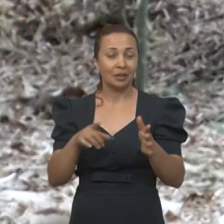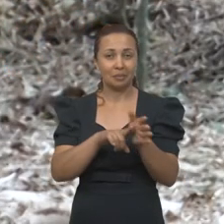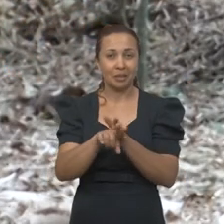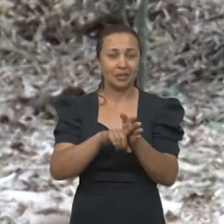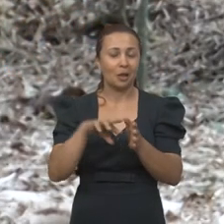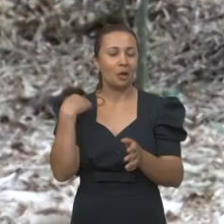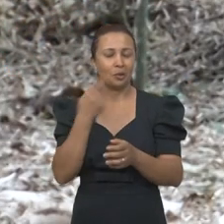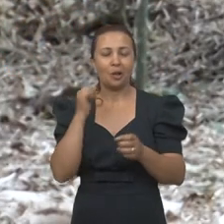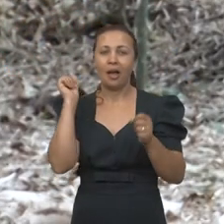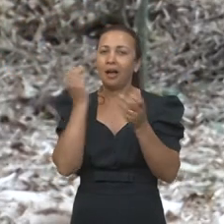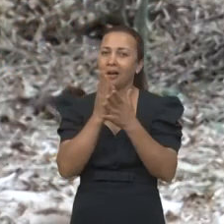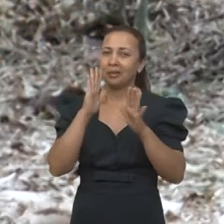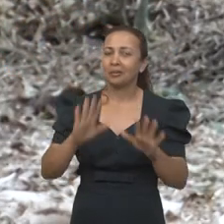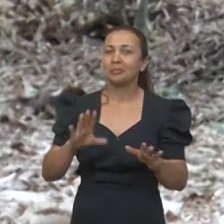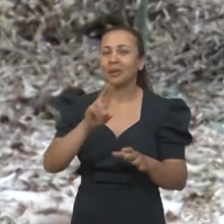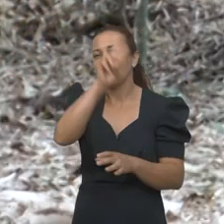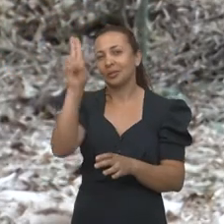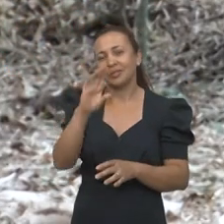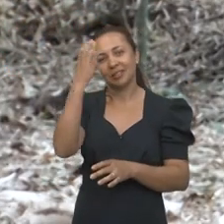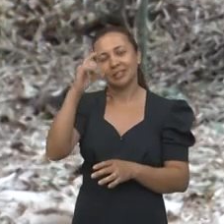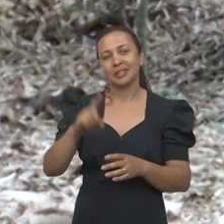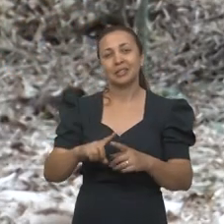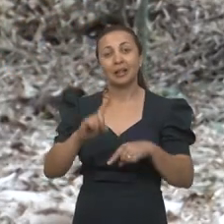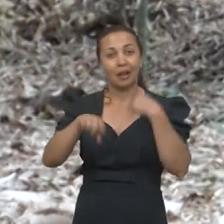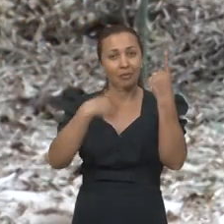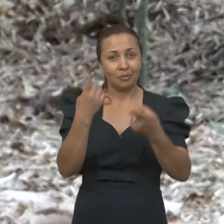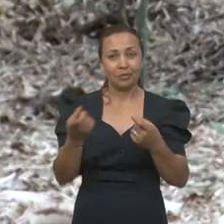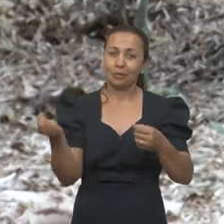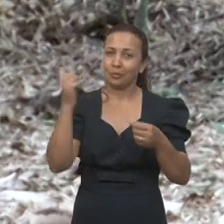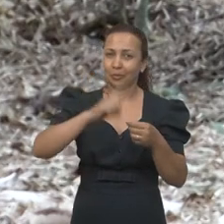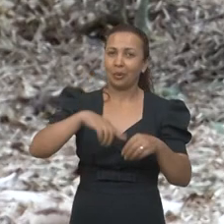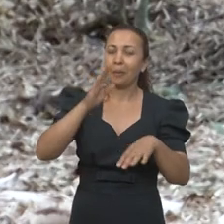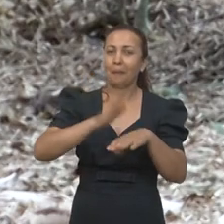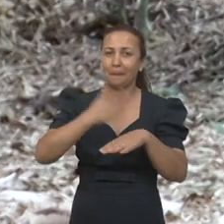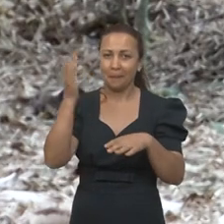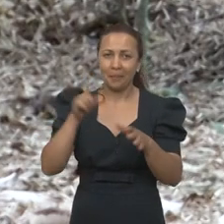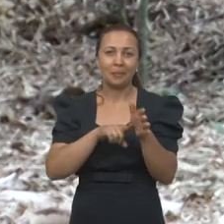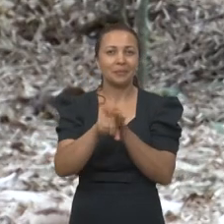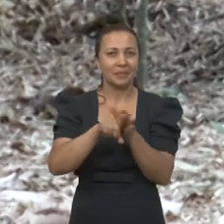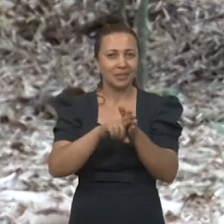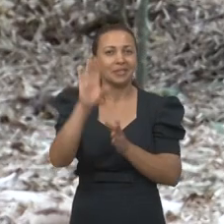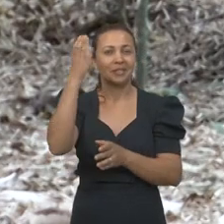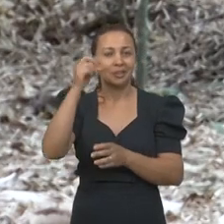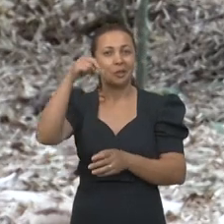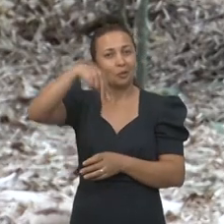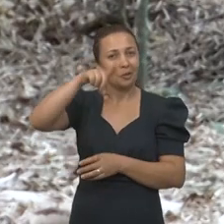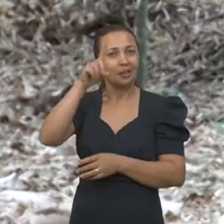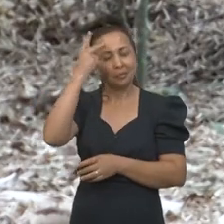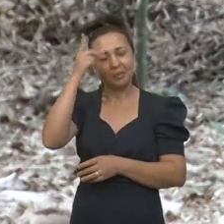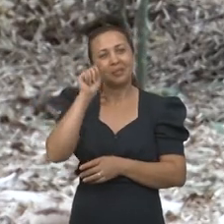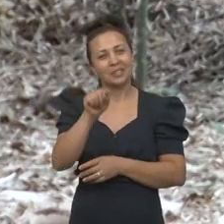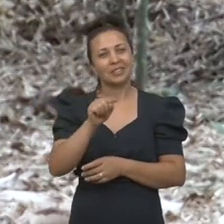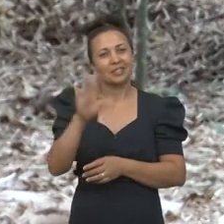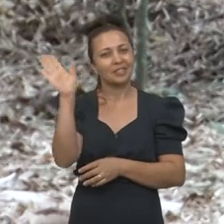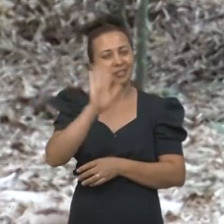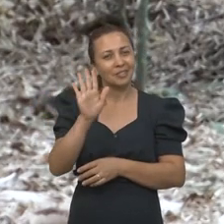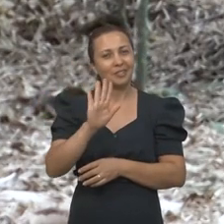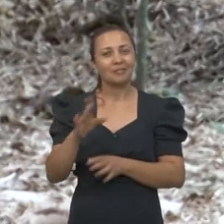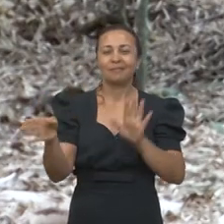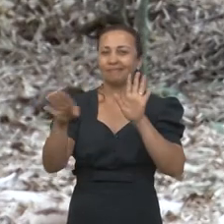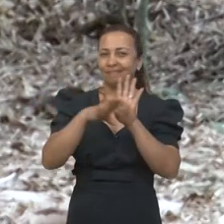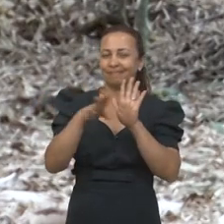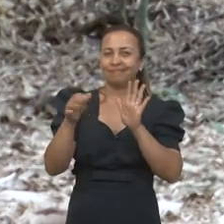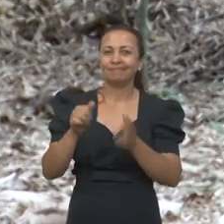E com esta pesquisa, nós encerramos o Univerciência de hoje. Na próxima edição, voltamos com mais pesquisa científica do Nordeste para você.